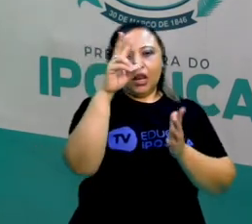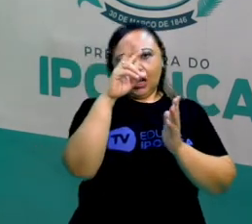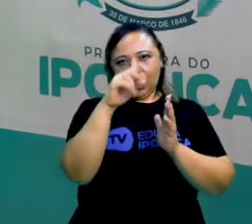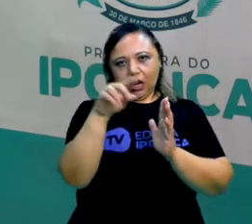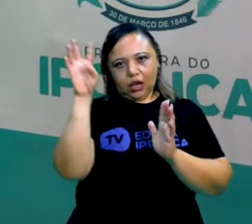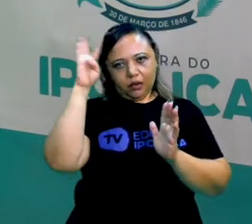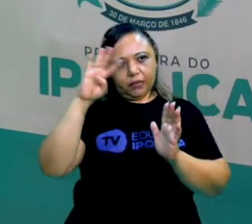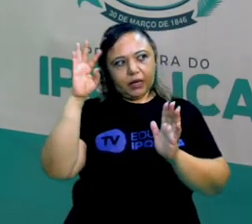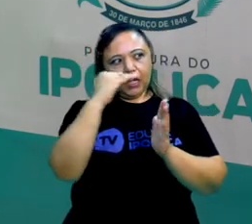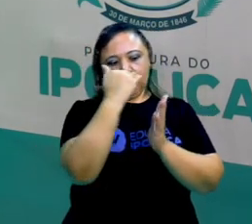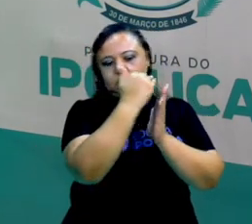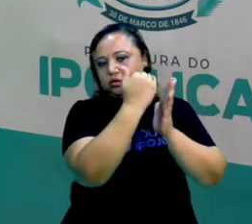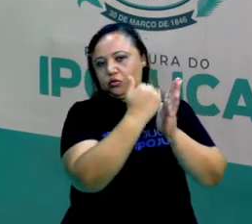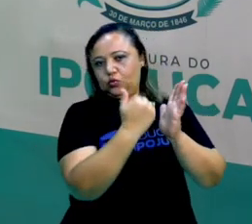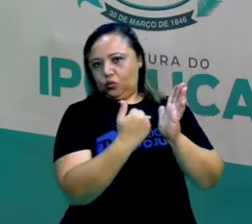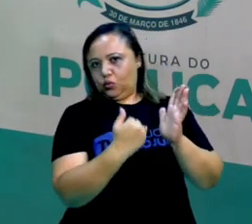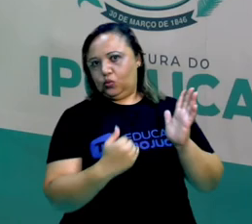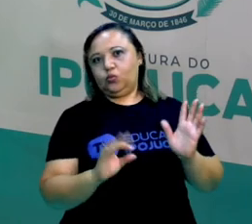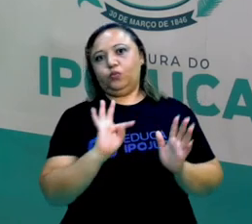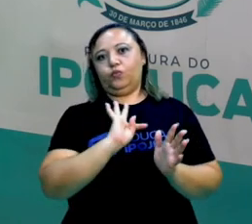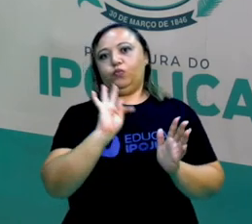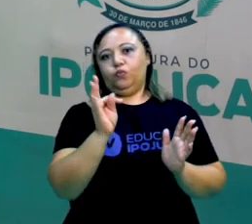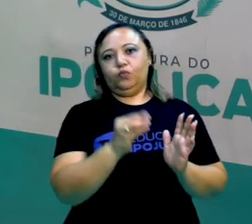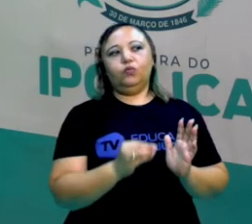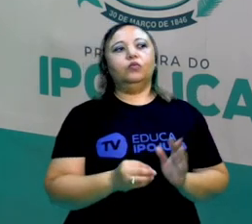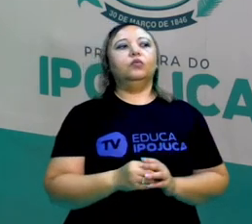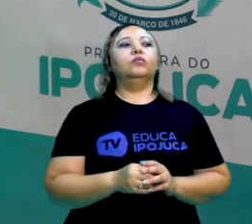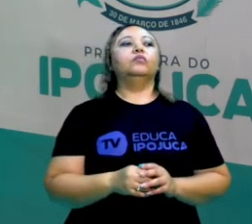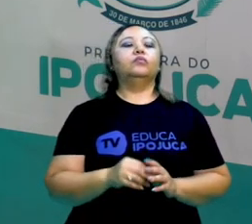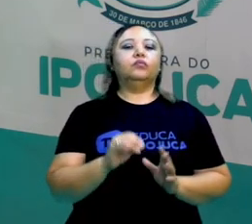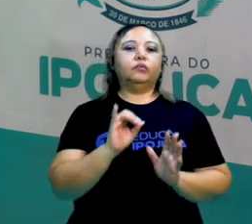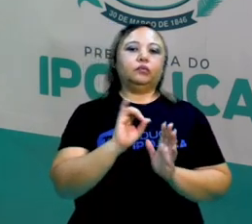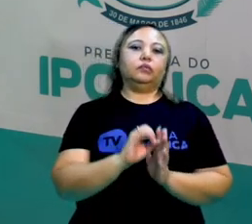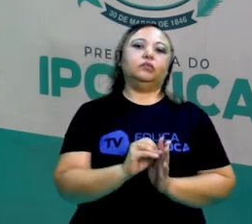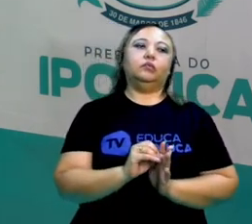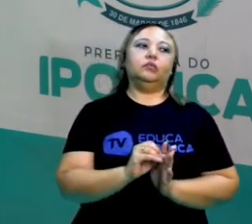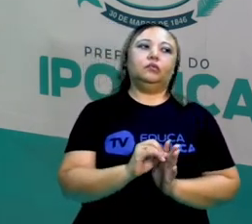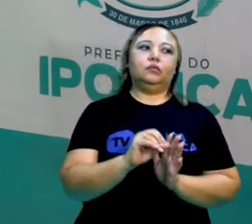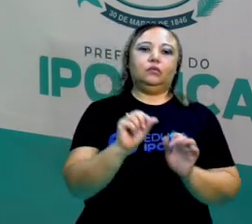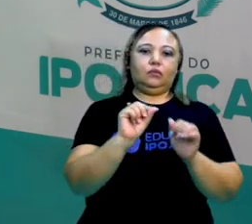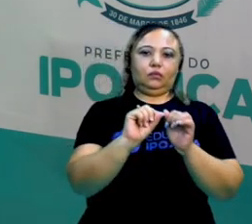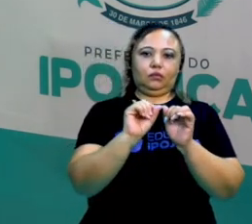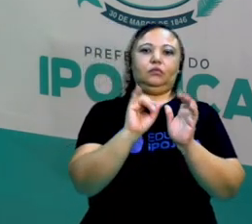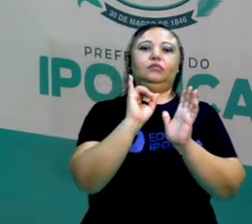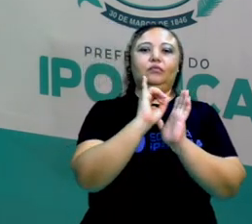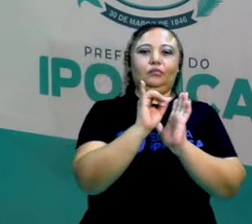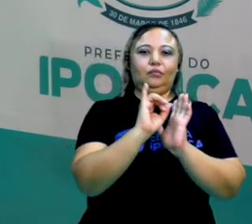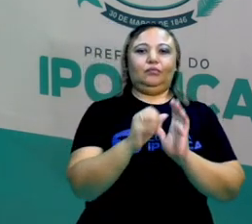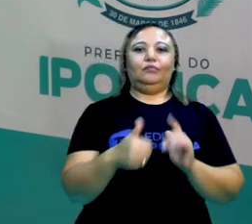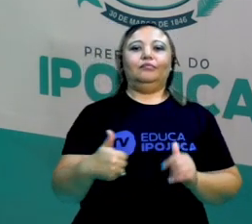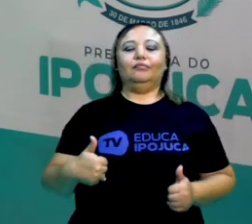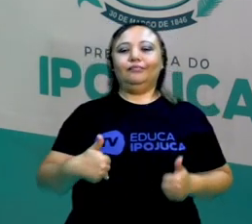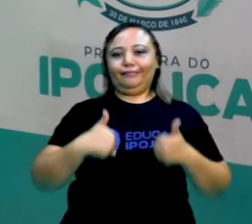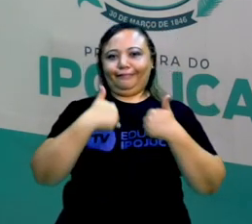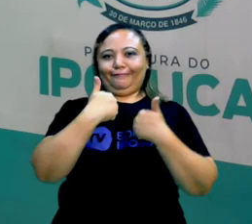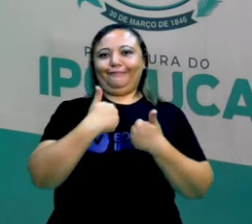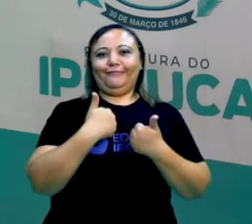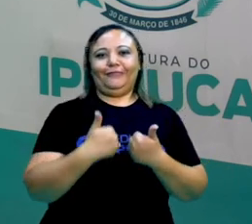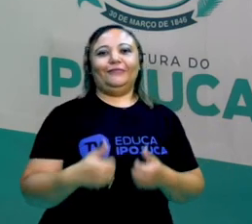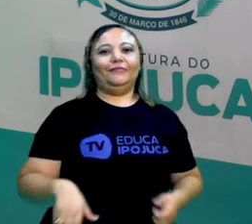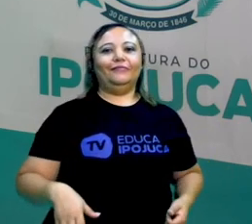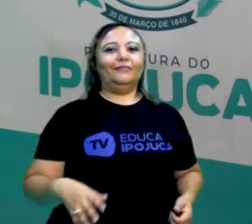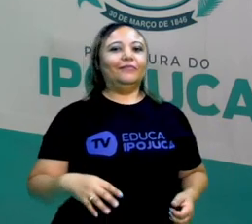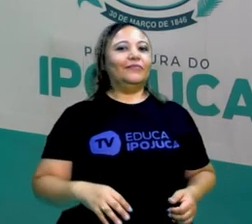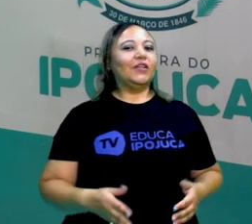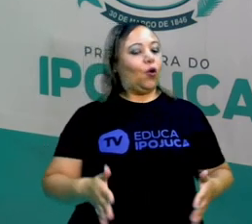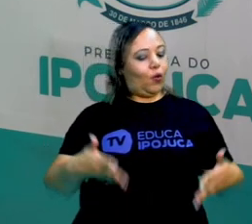passos, tá certo? Faz esse espaço, faz aquele planejamento e faz uma crônica bem interessante ou engraçada ou argumentativa